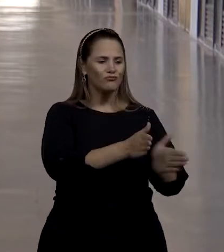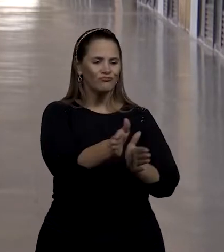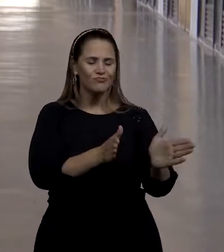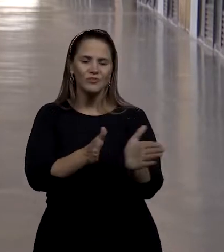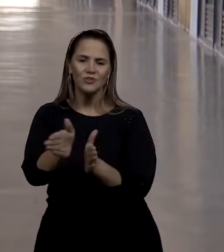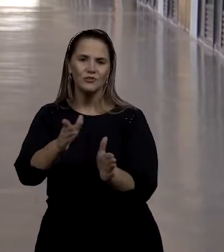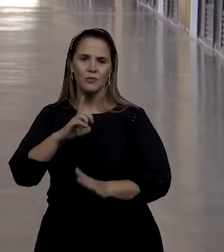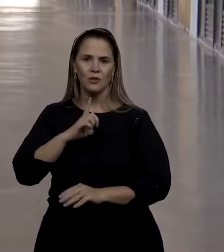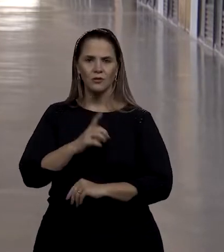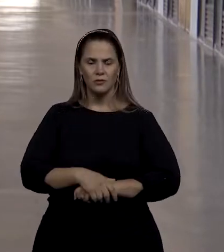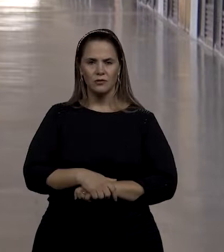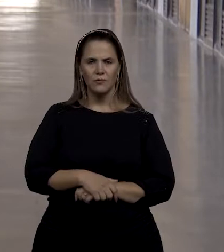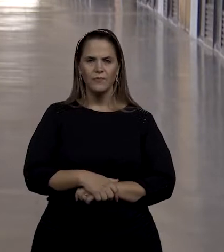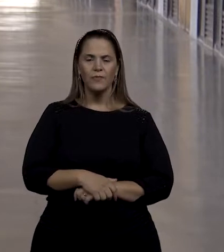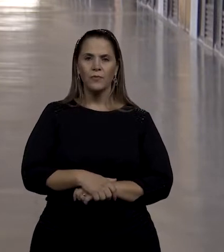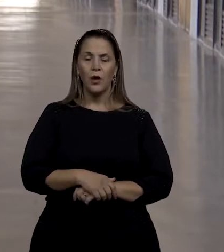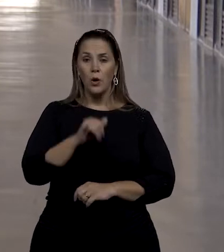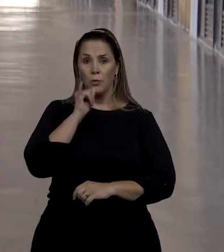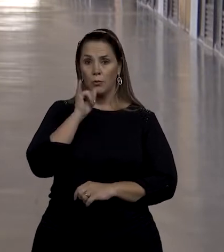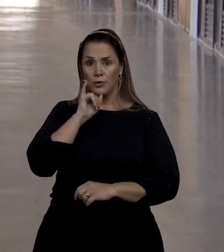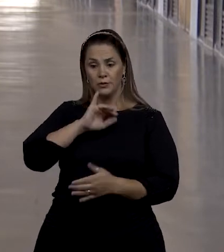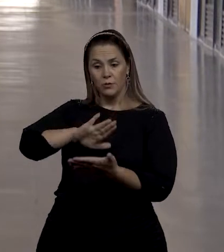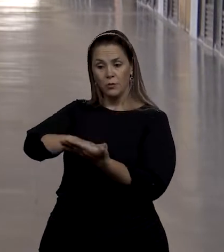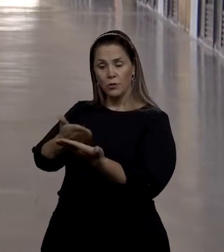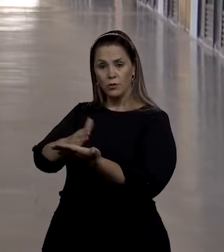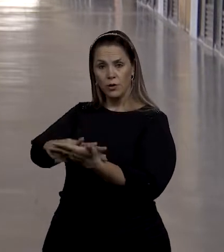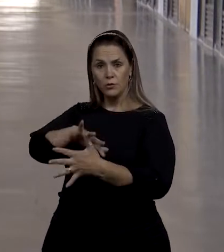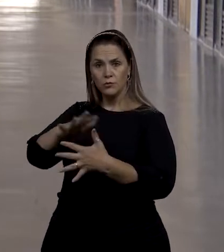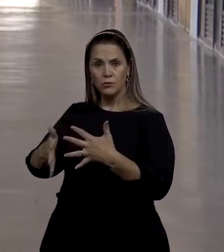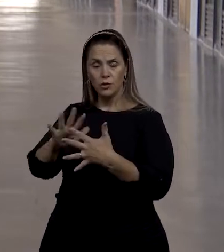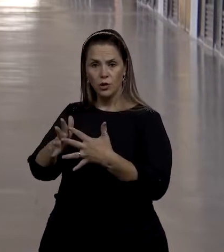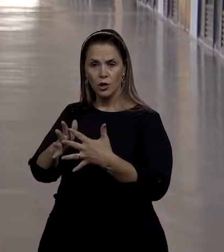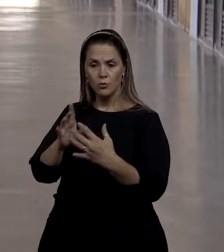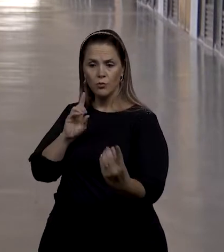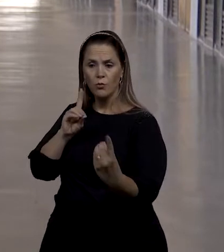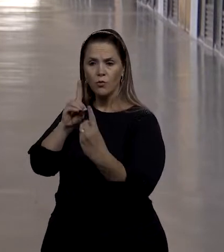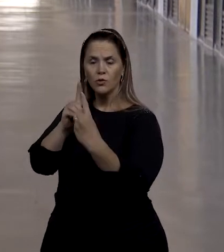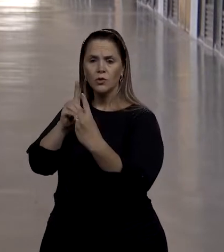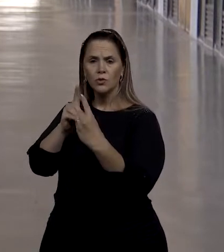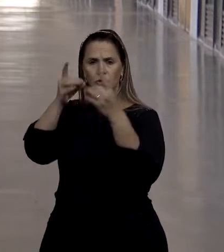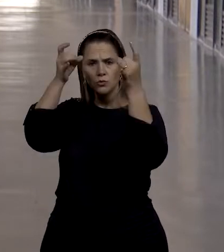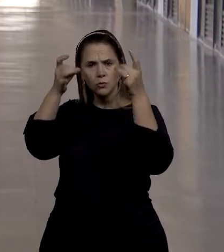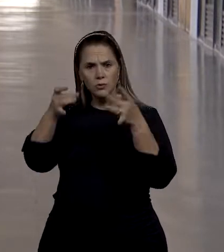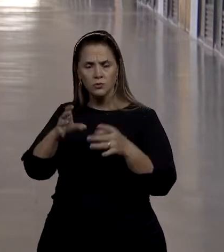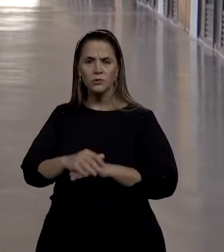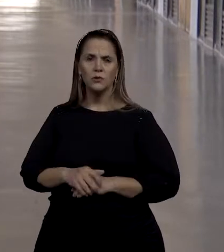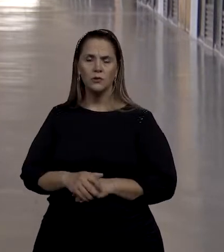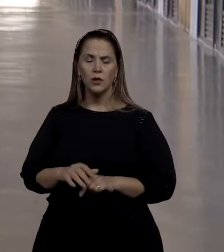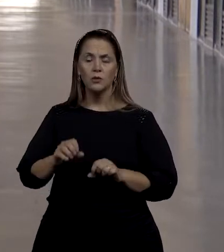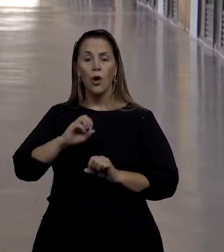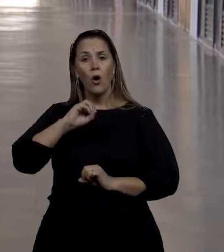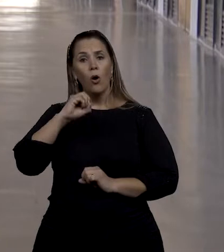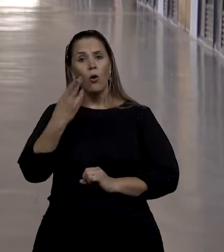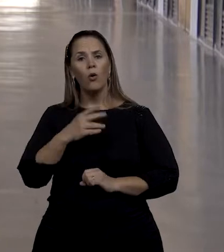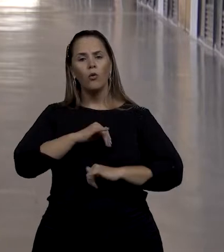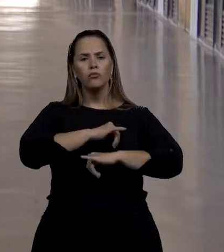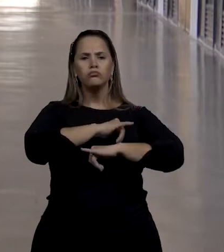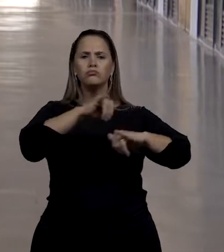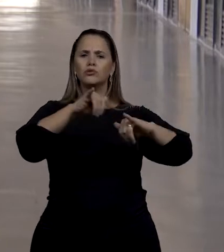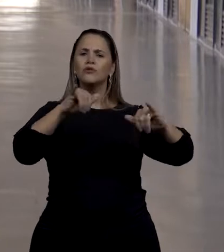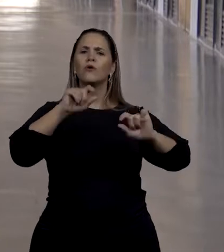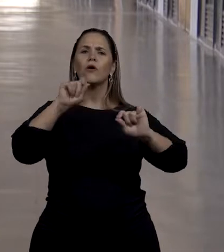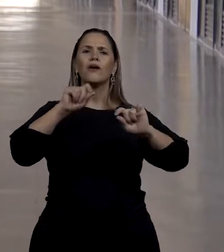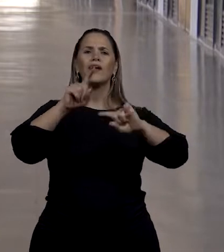Então, intérpretes de libras para fazerem um atendimento especializado, ou divulgação de materiais em formato